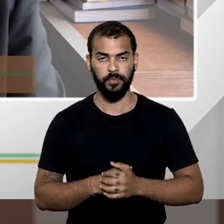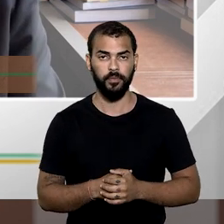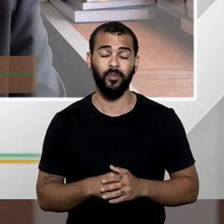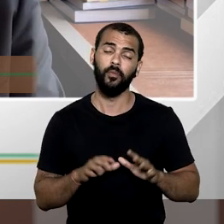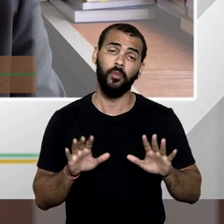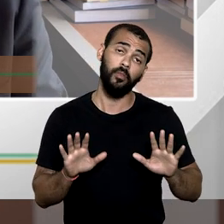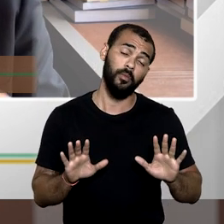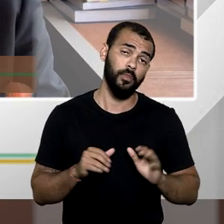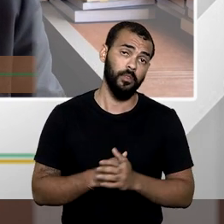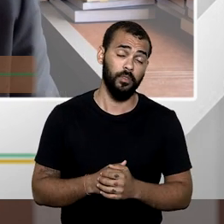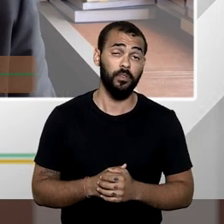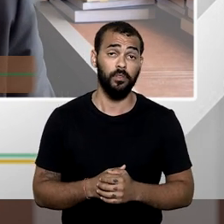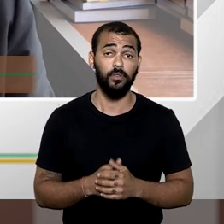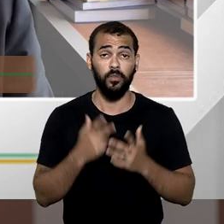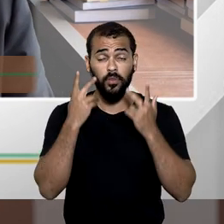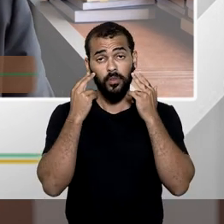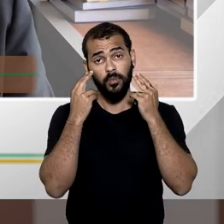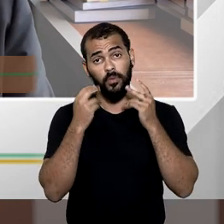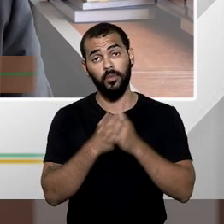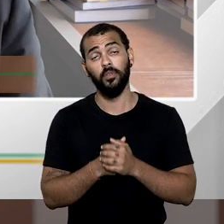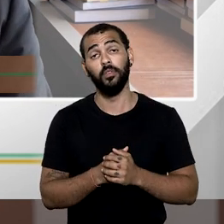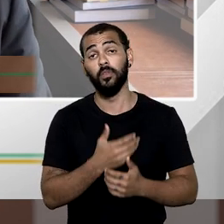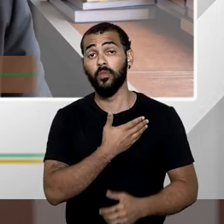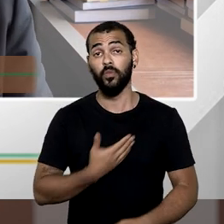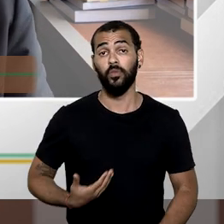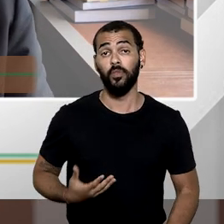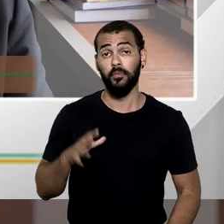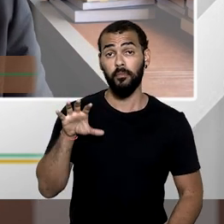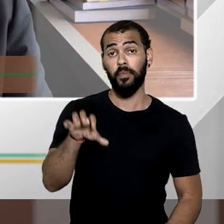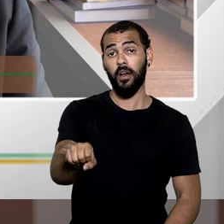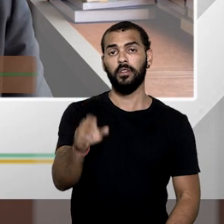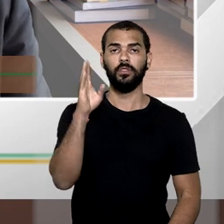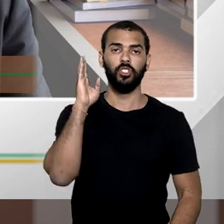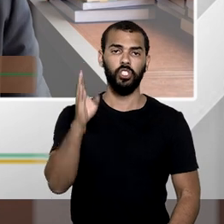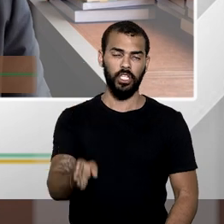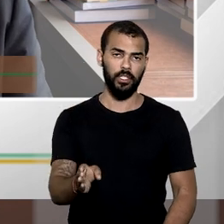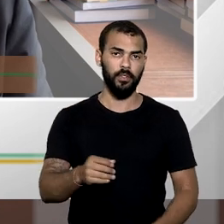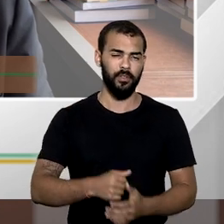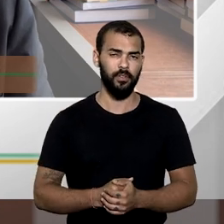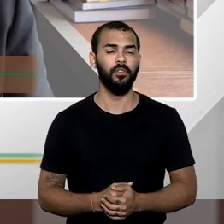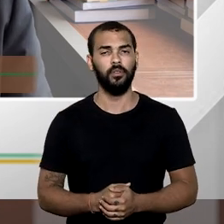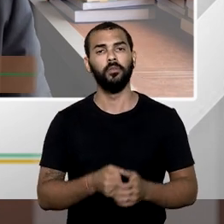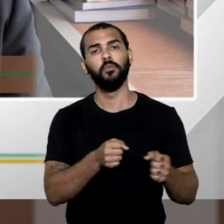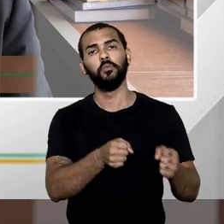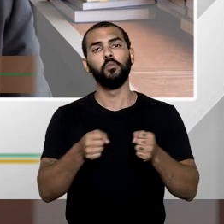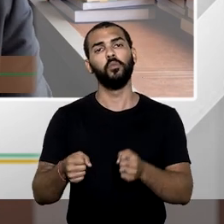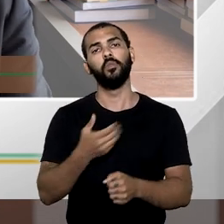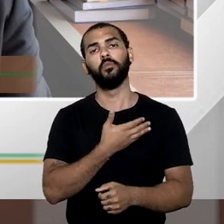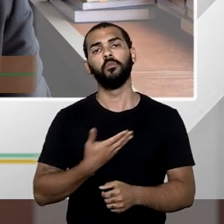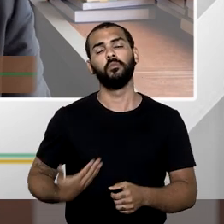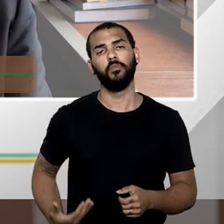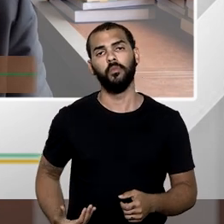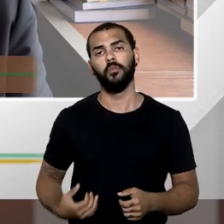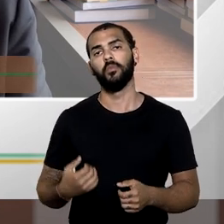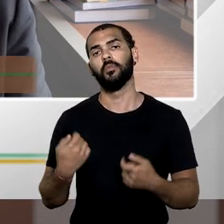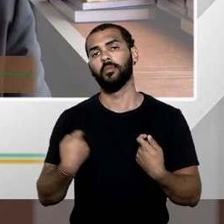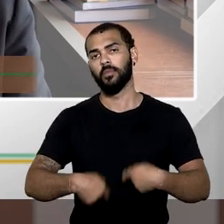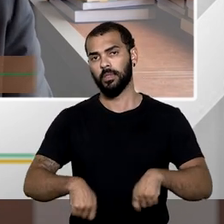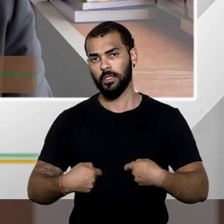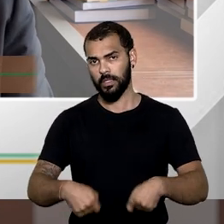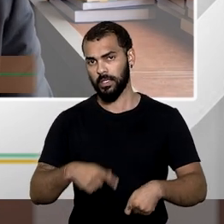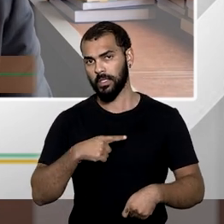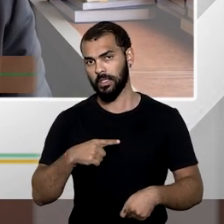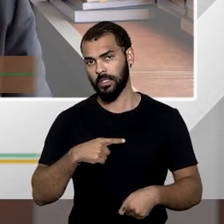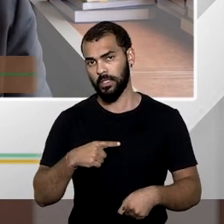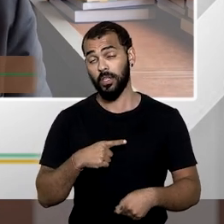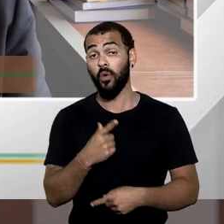Mas, de qualquer forma, normalmente na desapropriação direta, o poder público deve ofertar, como o professor Sérgio já disse,